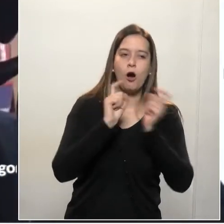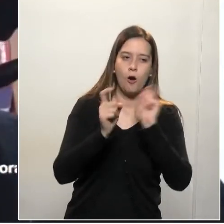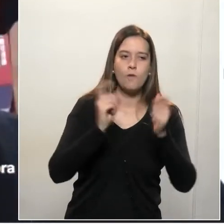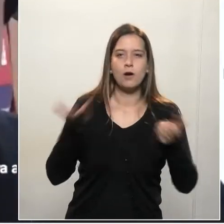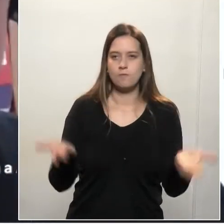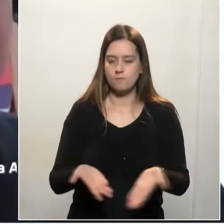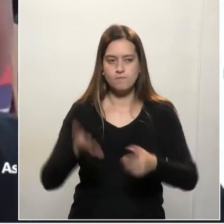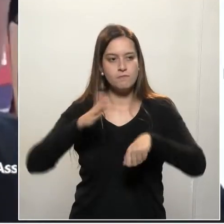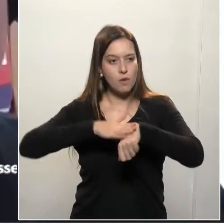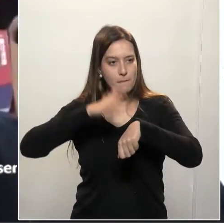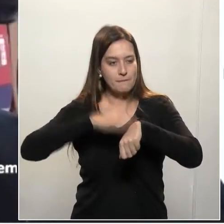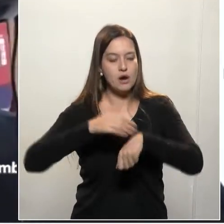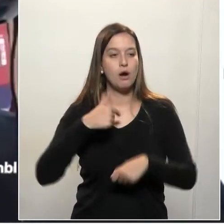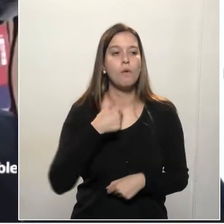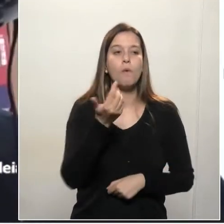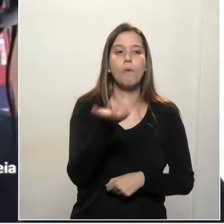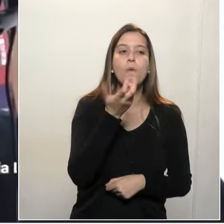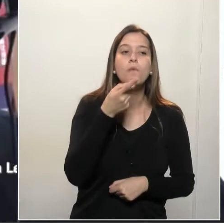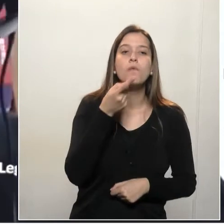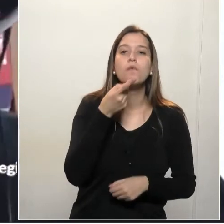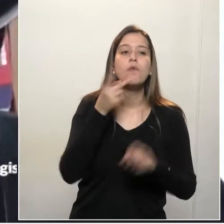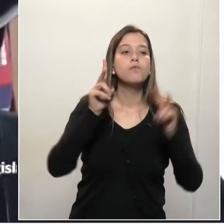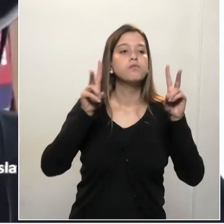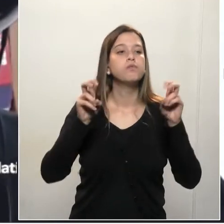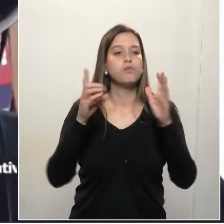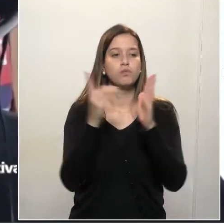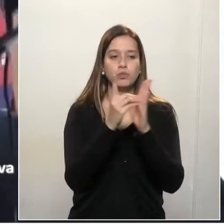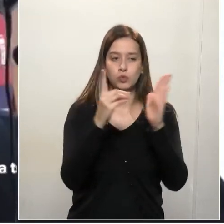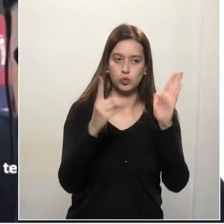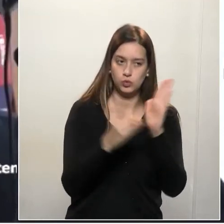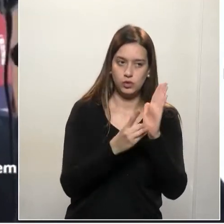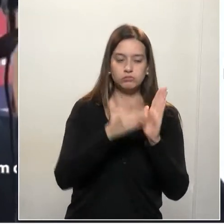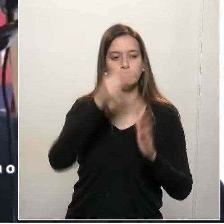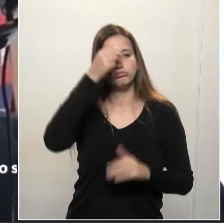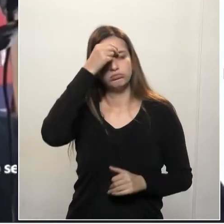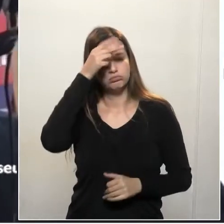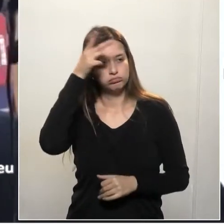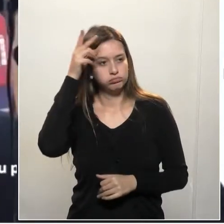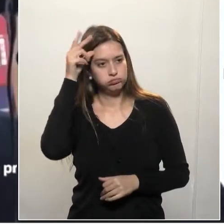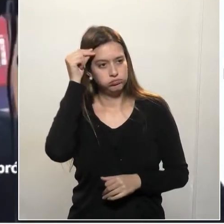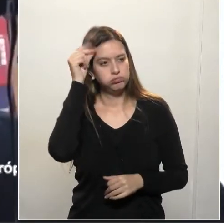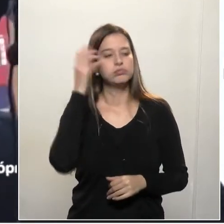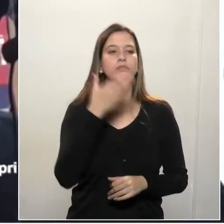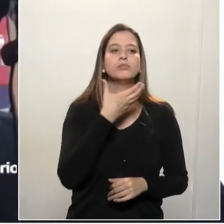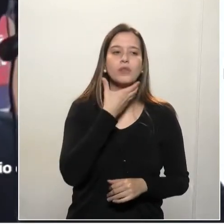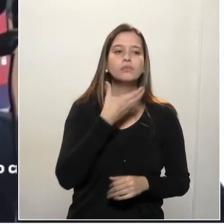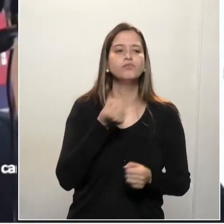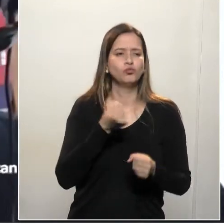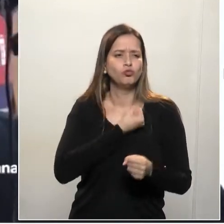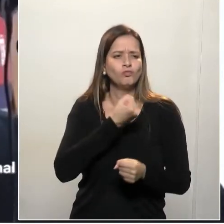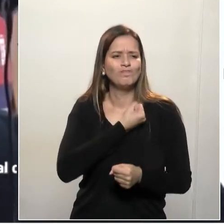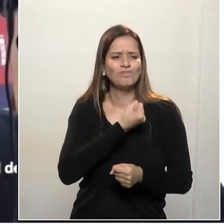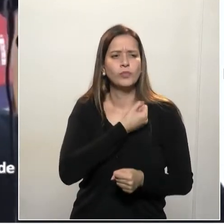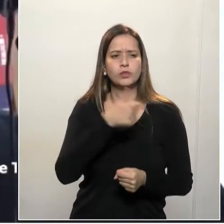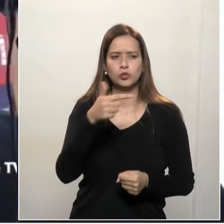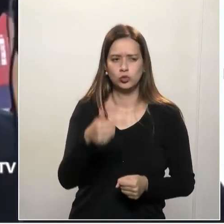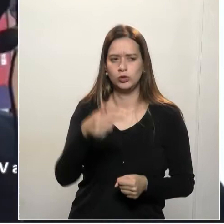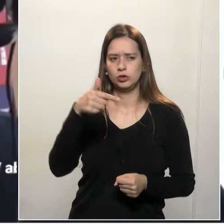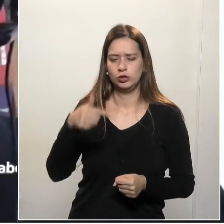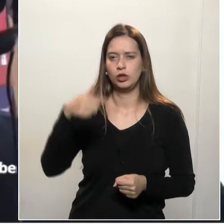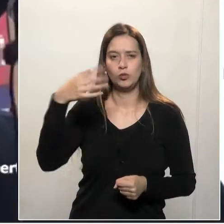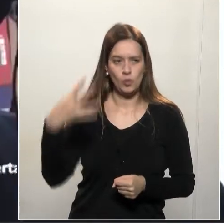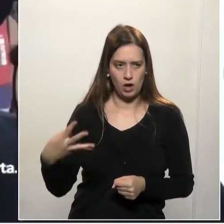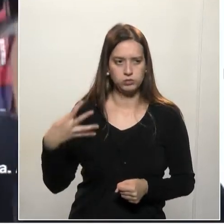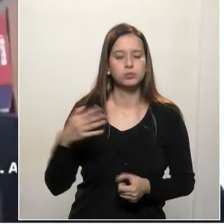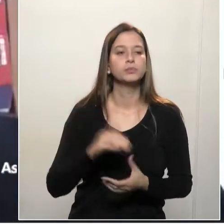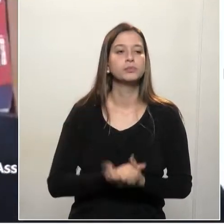de falar sobre o decreto do prefeito Rafael Greca, o decreto 774, na